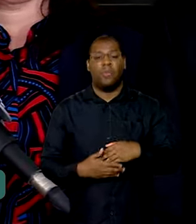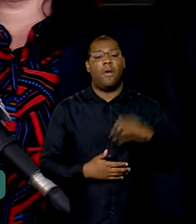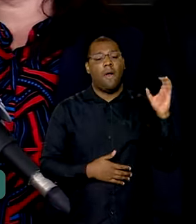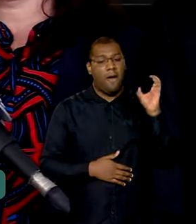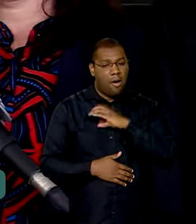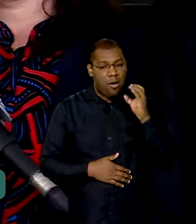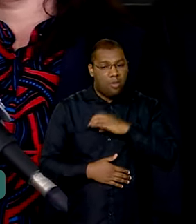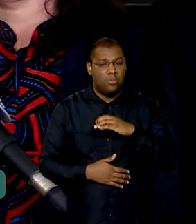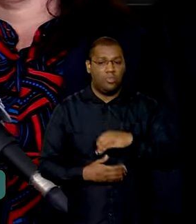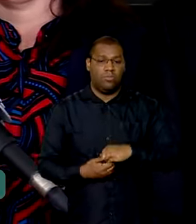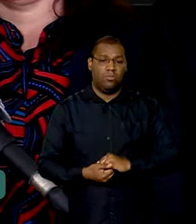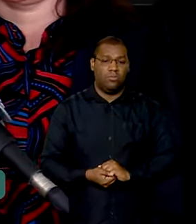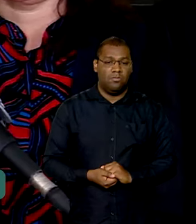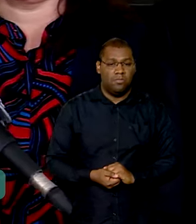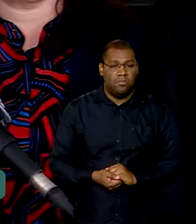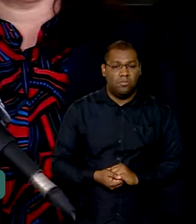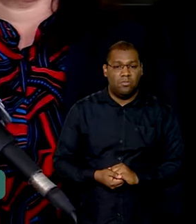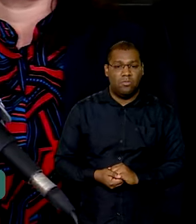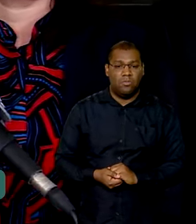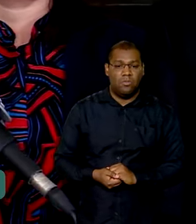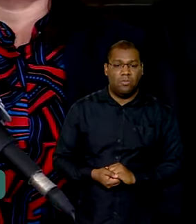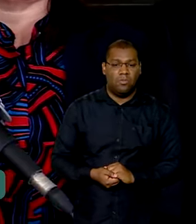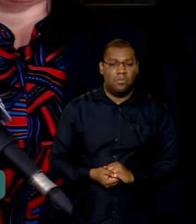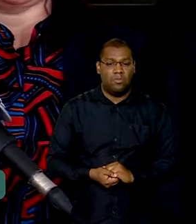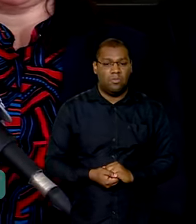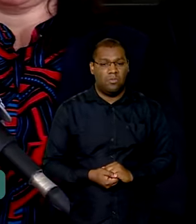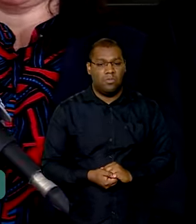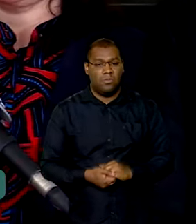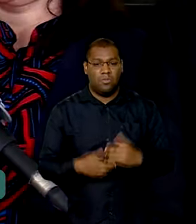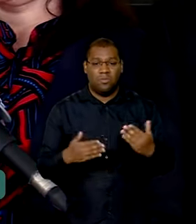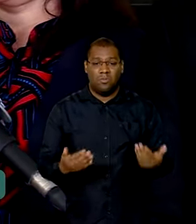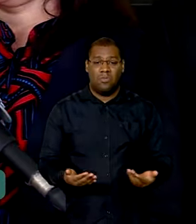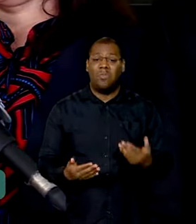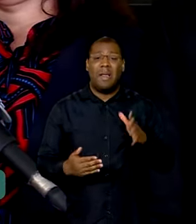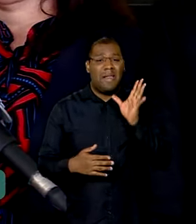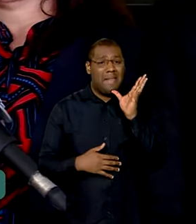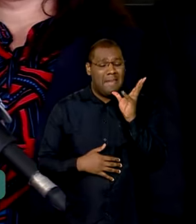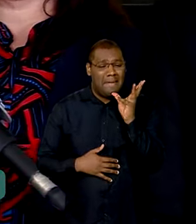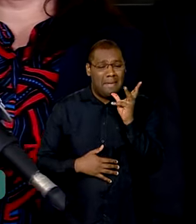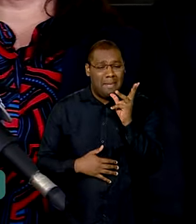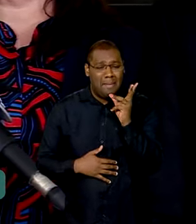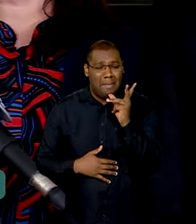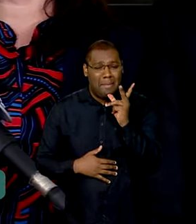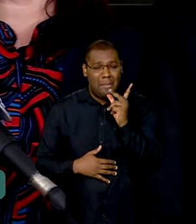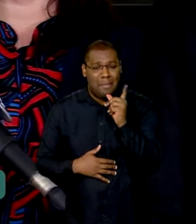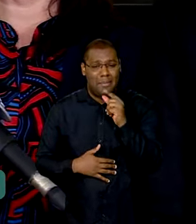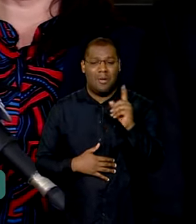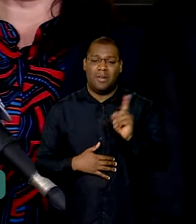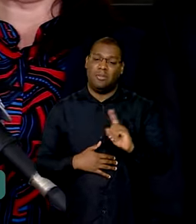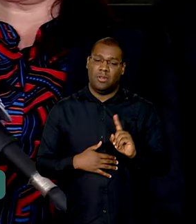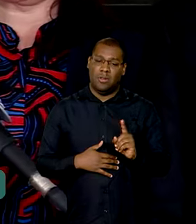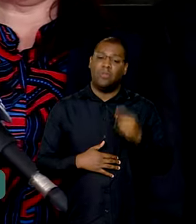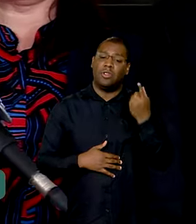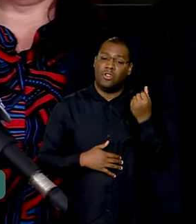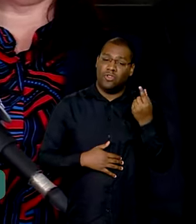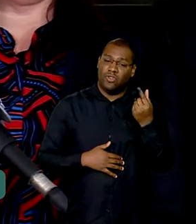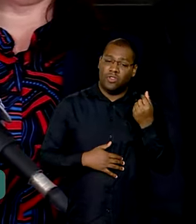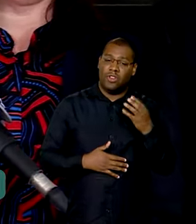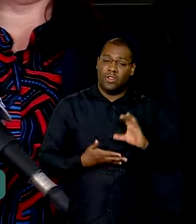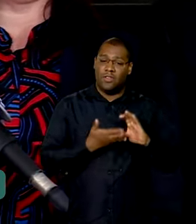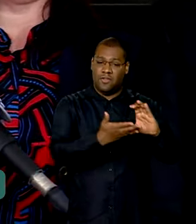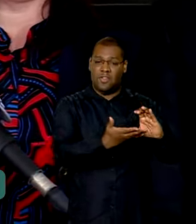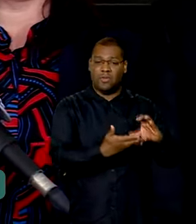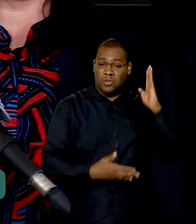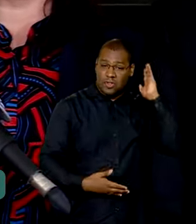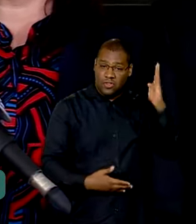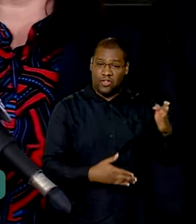depende de convênios, não depende de etapas de execução, são recursos que vão direto aos municípios, ao